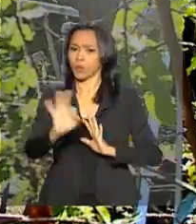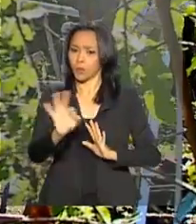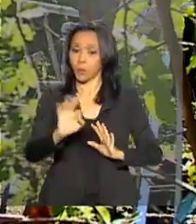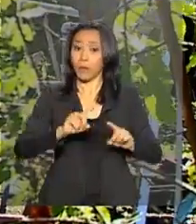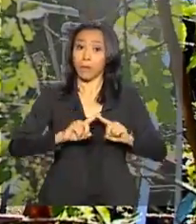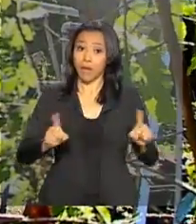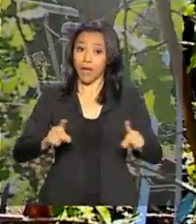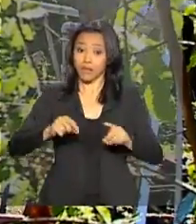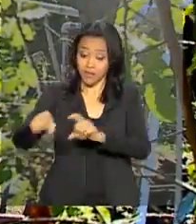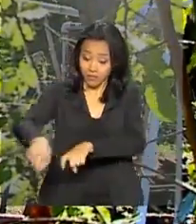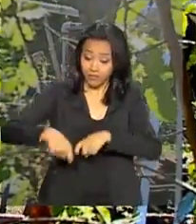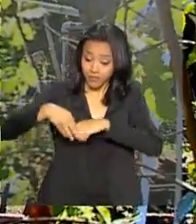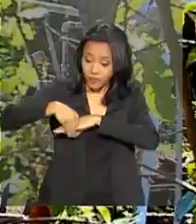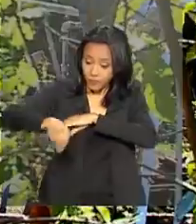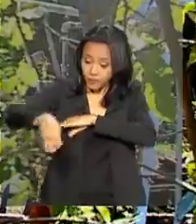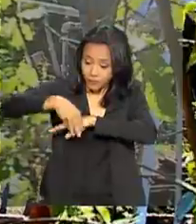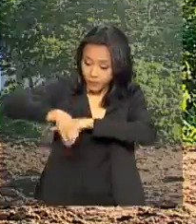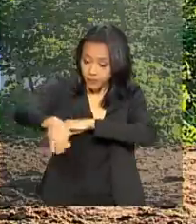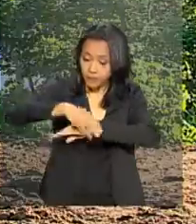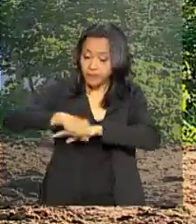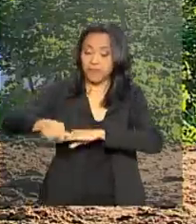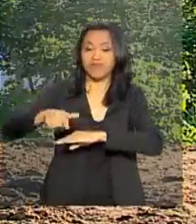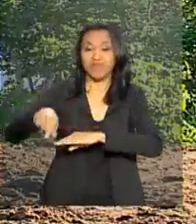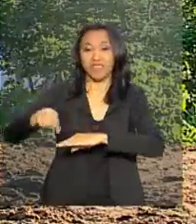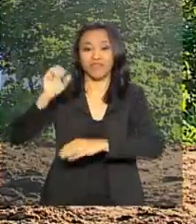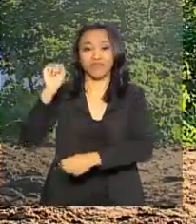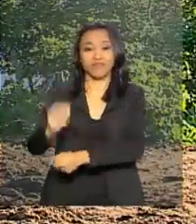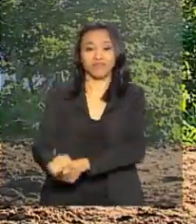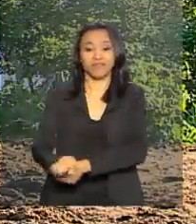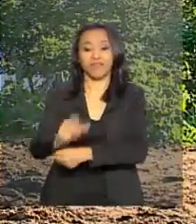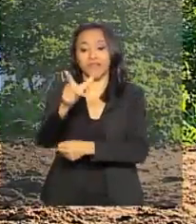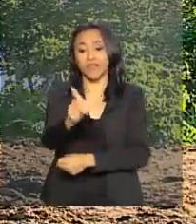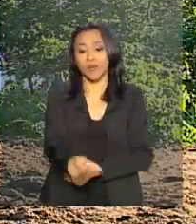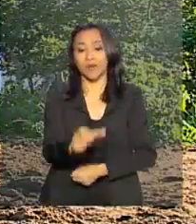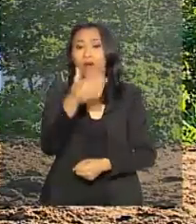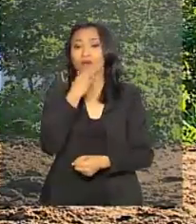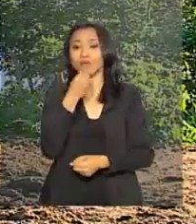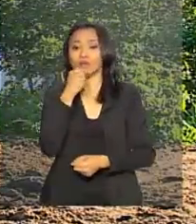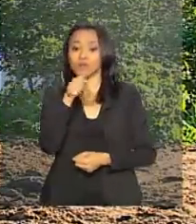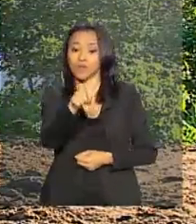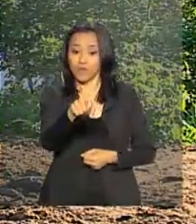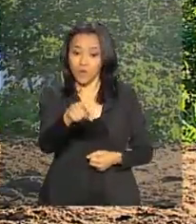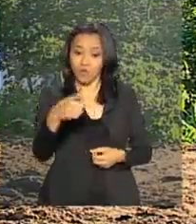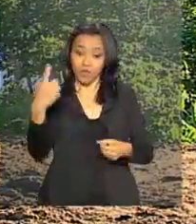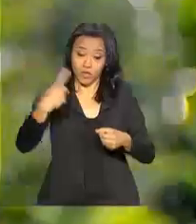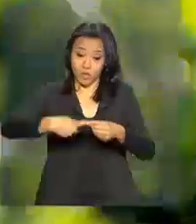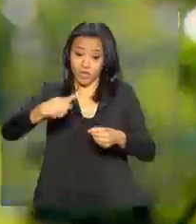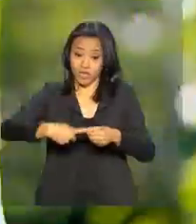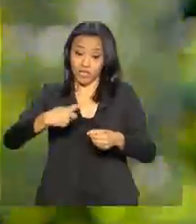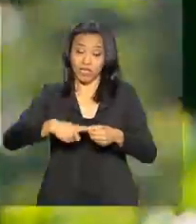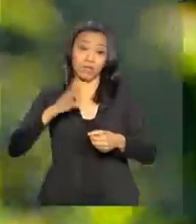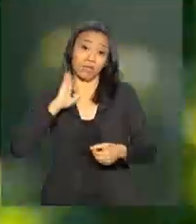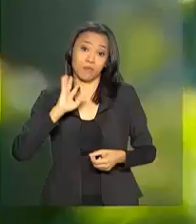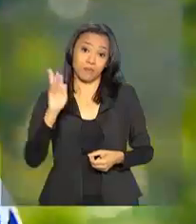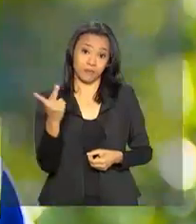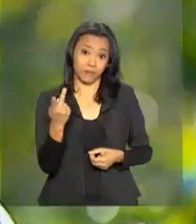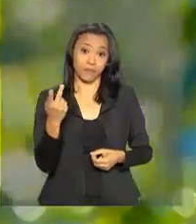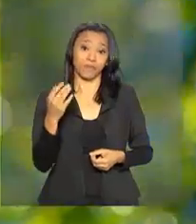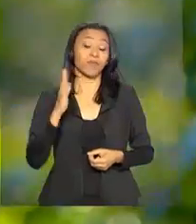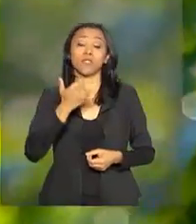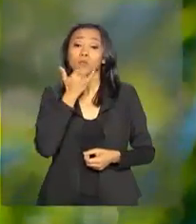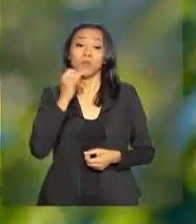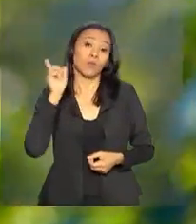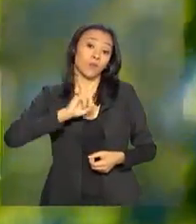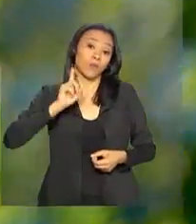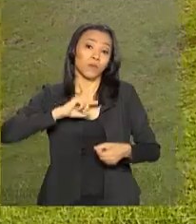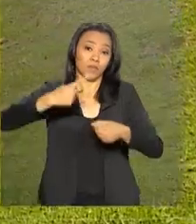a produção agropecuária interrompida. É o caso do Mário, no município de Barra Longa, em Minas Gerais. A plantação na beira do rio